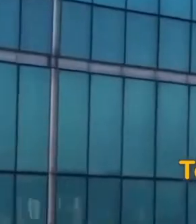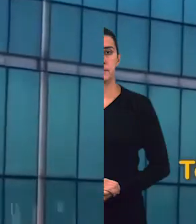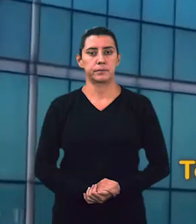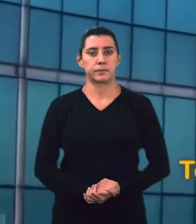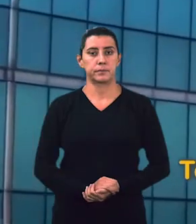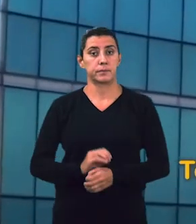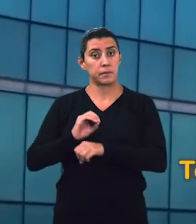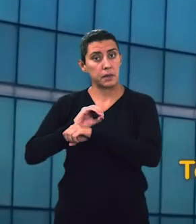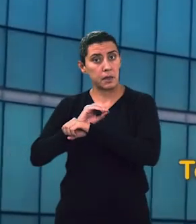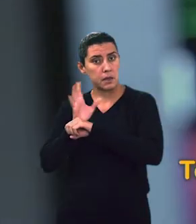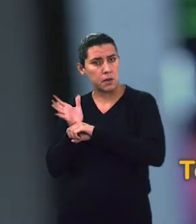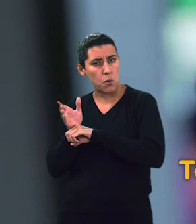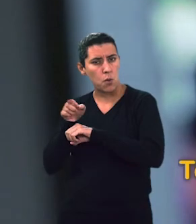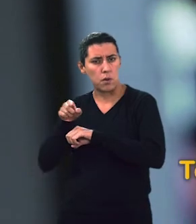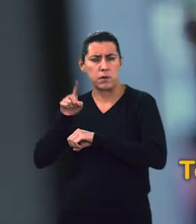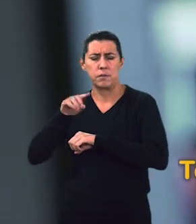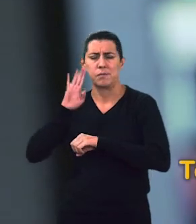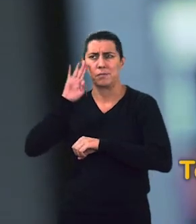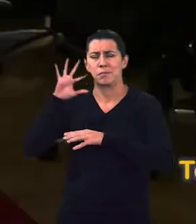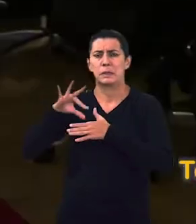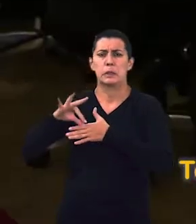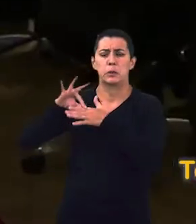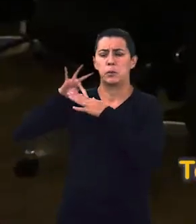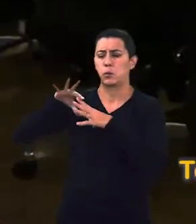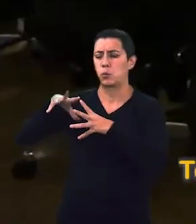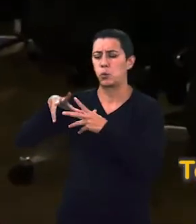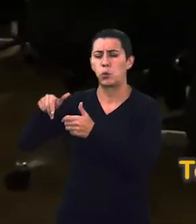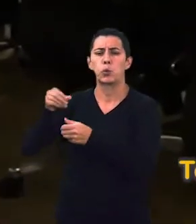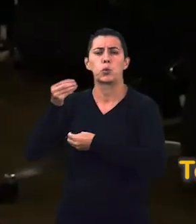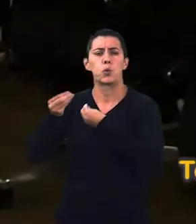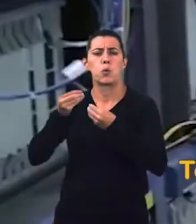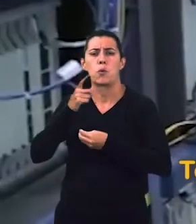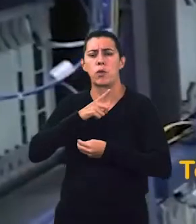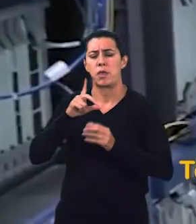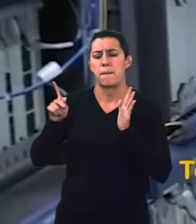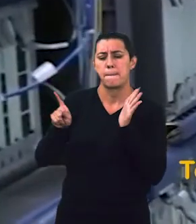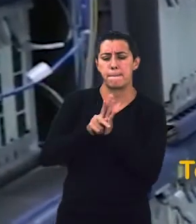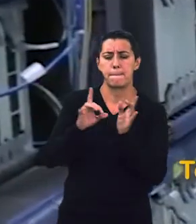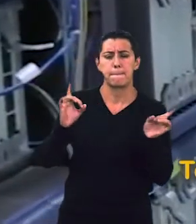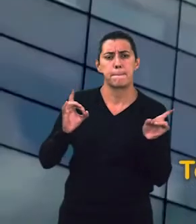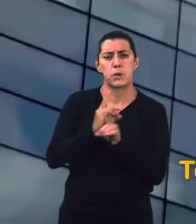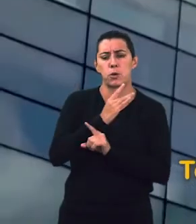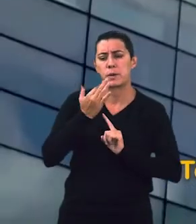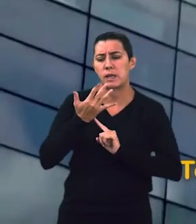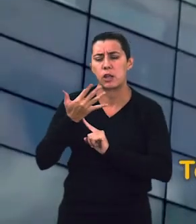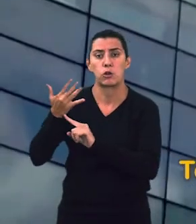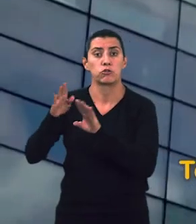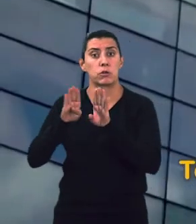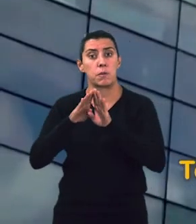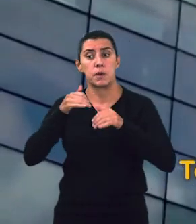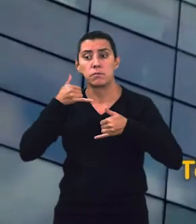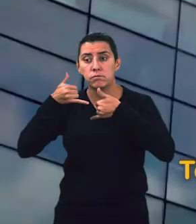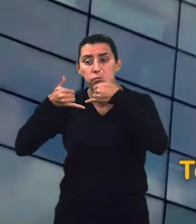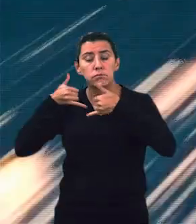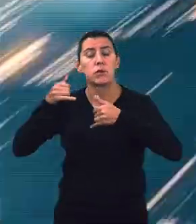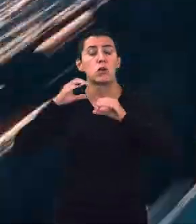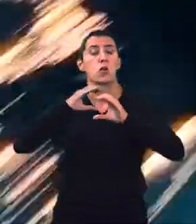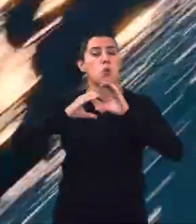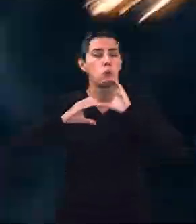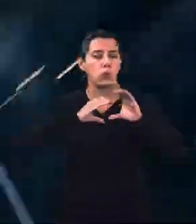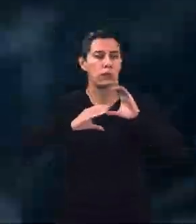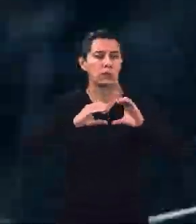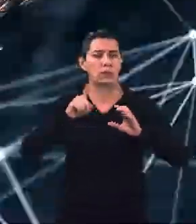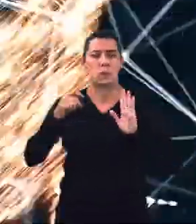A Huawei, líder global em soluções de tecnologia da informação e comunicação e uma das 100 marcas mais valiosas do mundo,